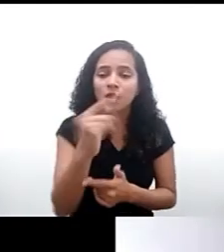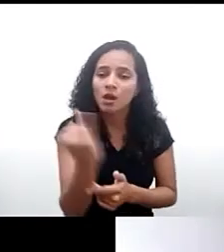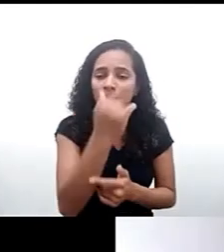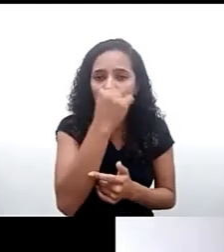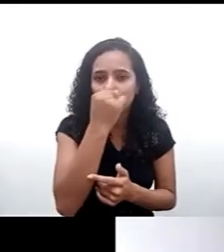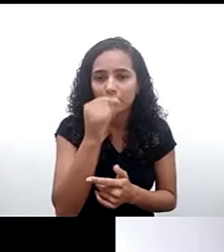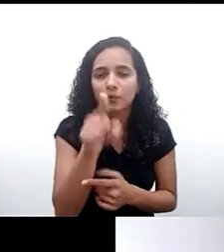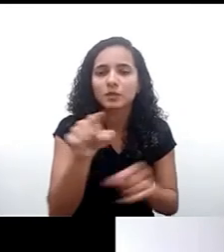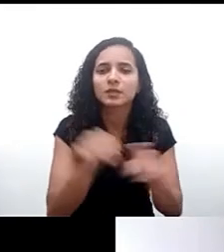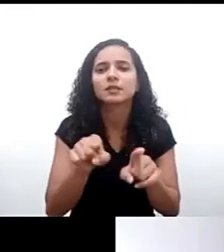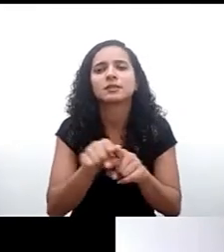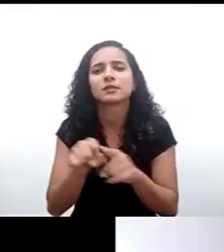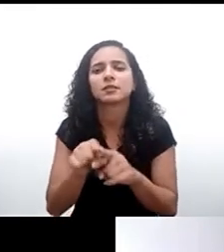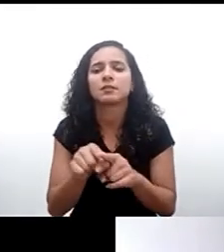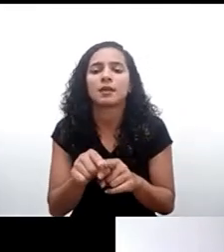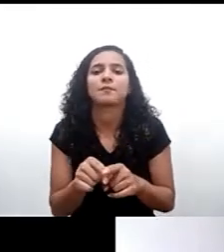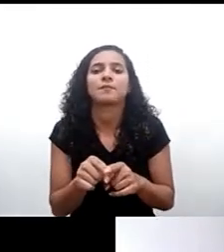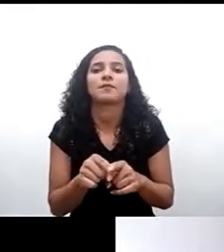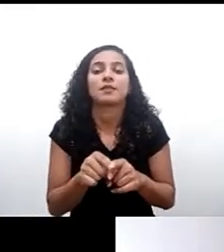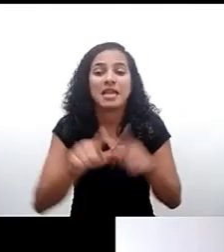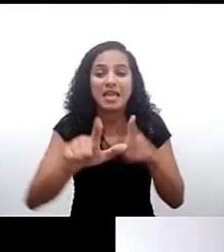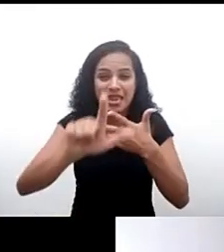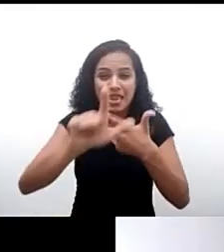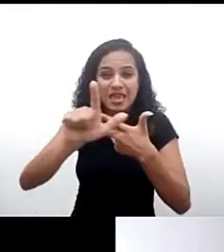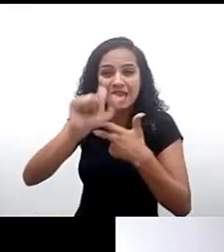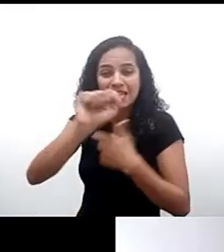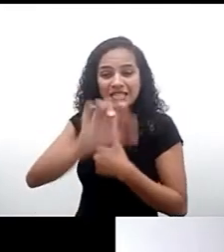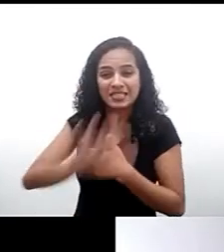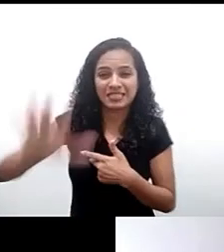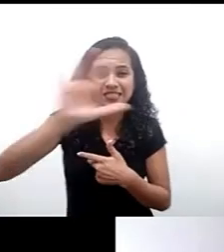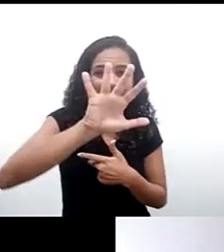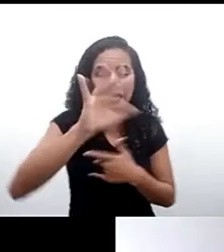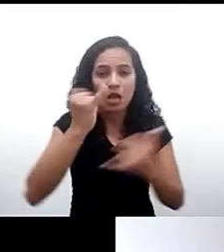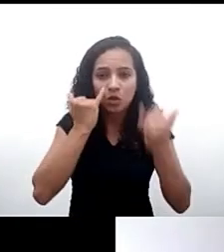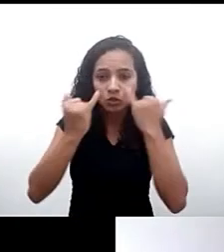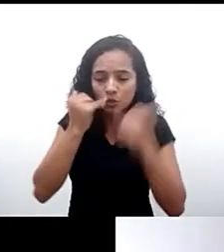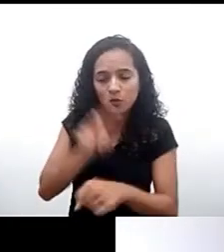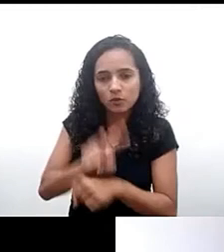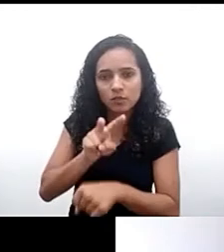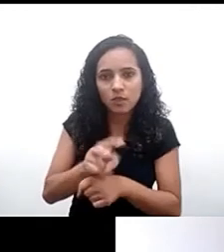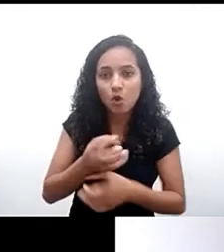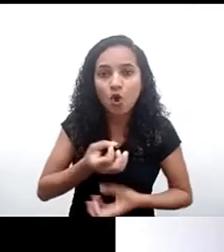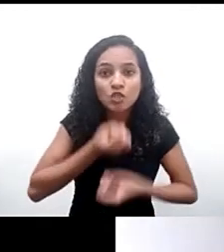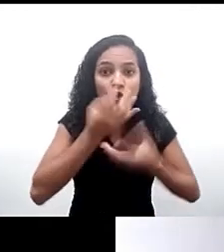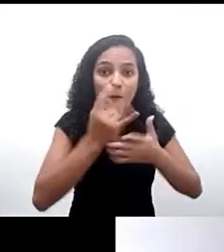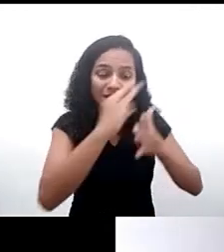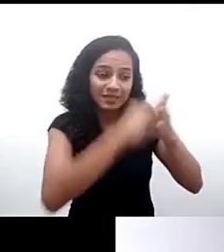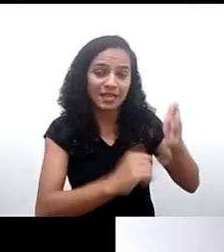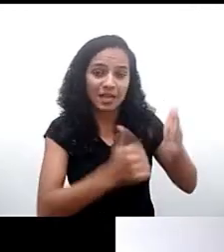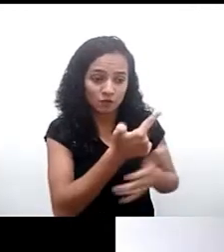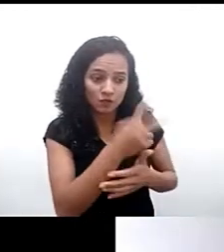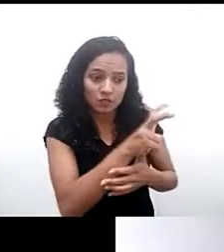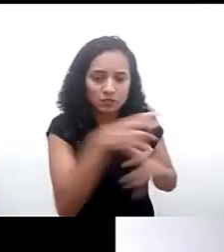fazer mais um comentário do ponto de vista da lei geral de proteção de dados eu acho que o comentário ele ajuda a entender e a preencher